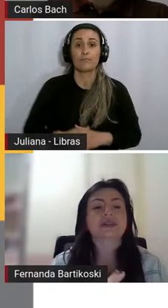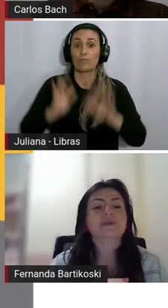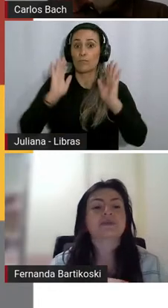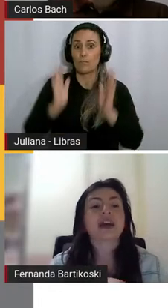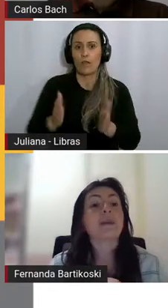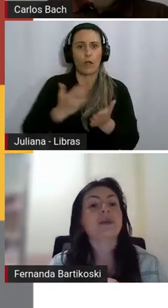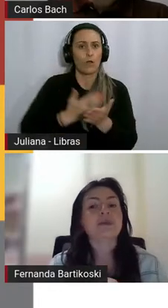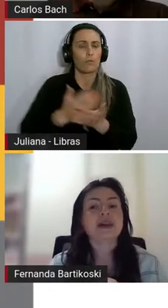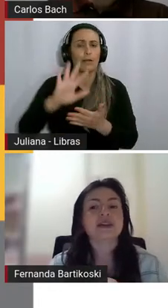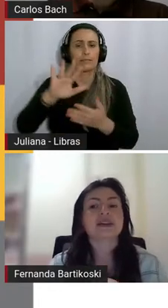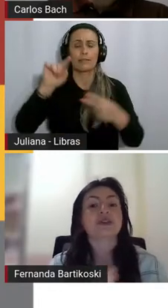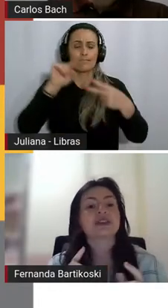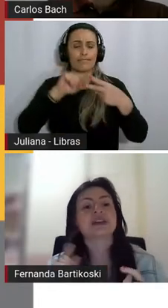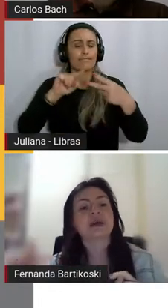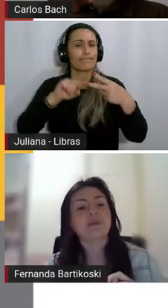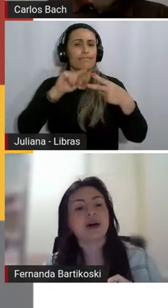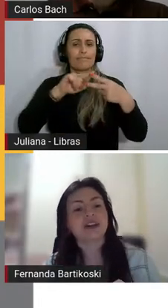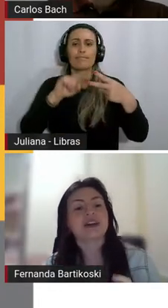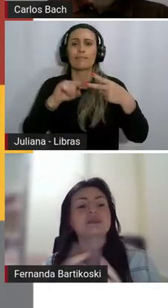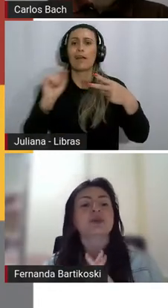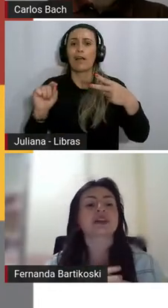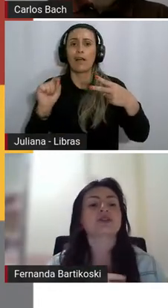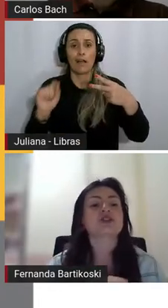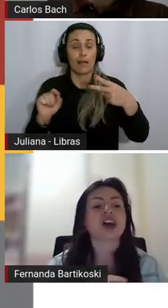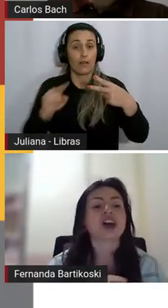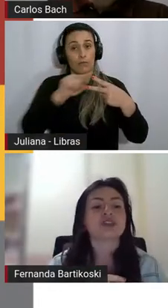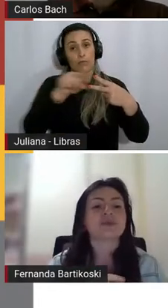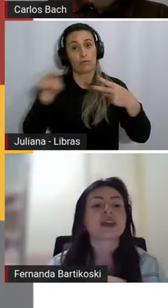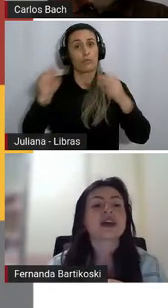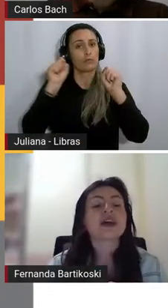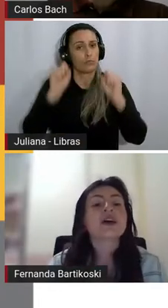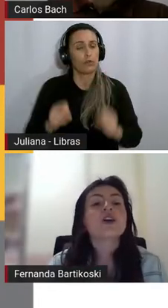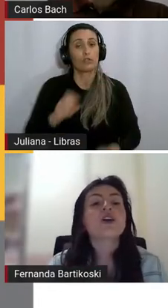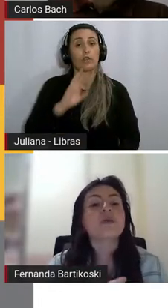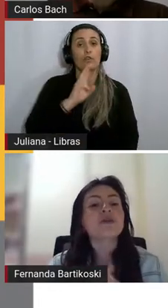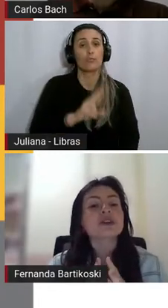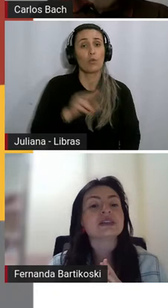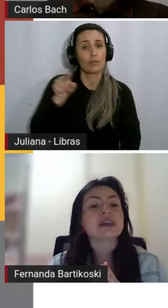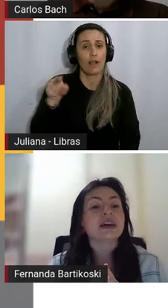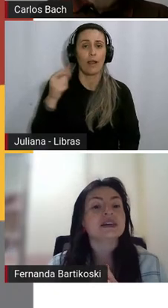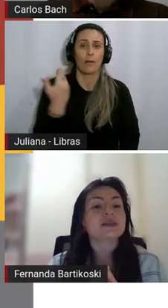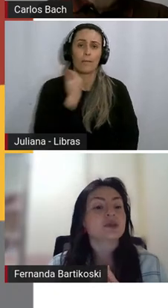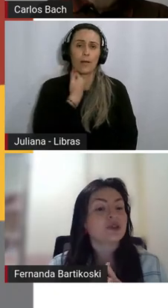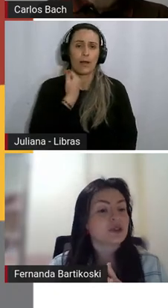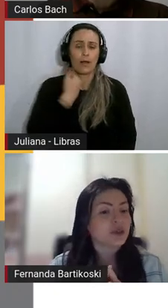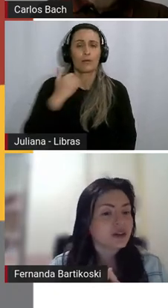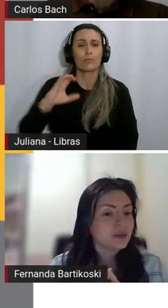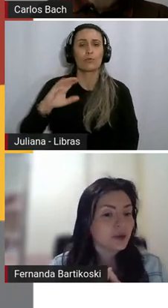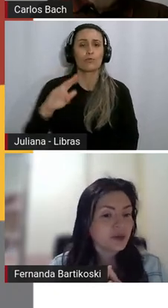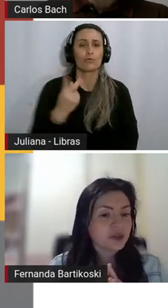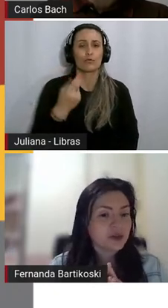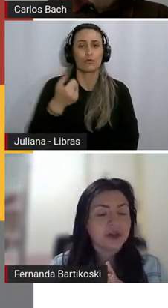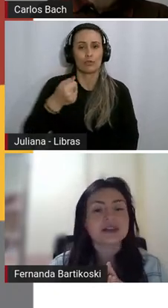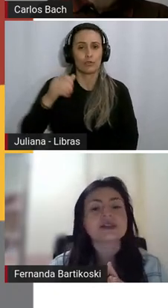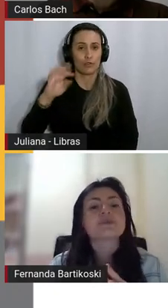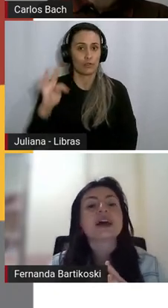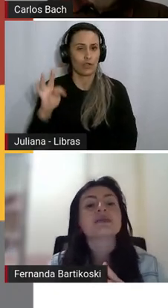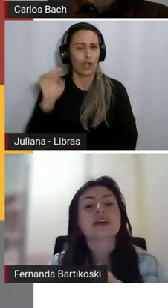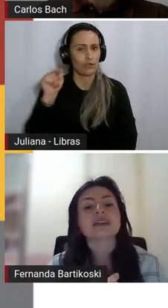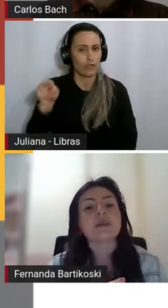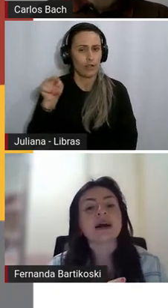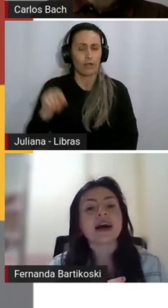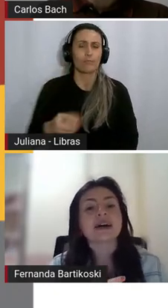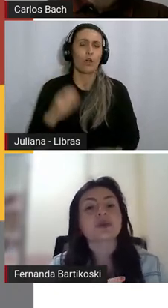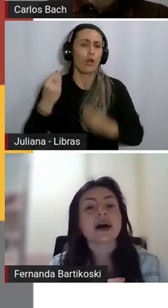perguntas. a primeira, que vocês também podem responder lá no chat. Como vocês, professores e professoras,